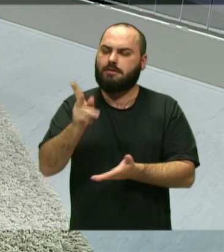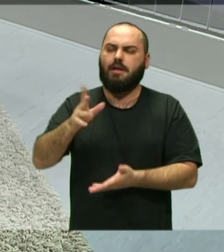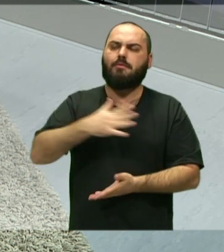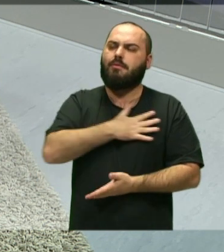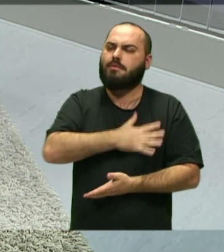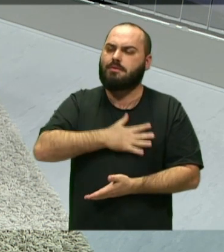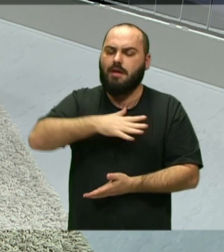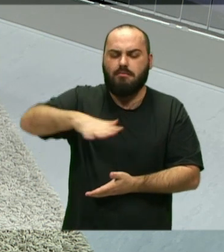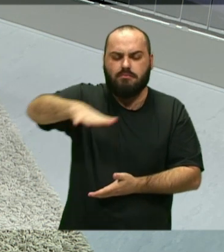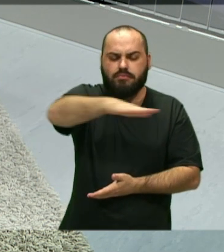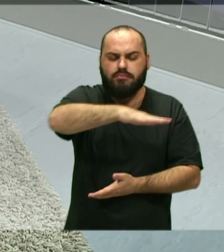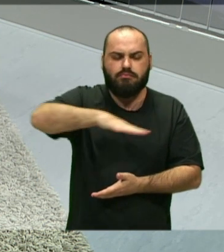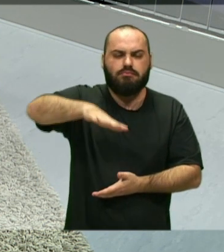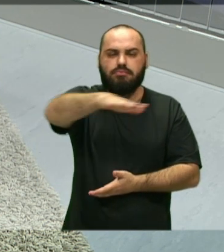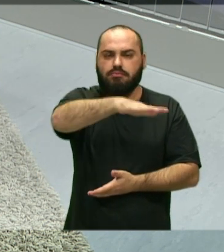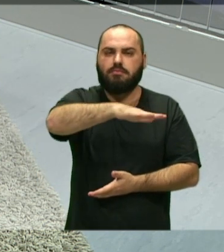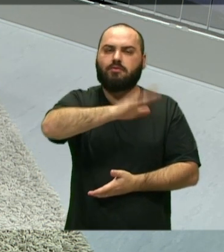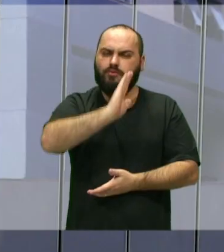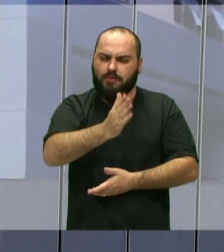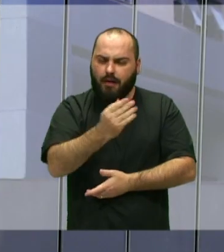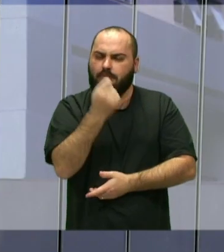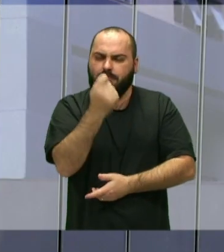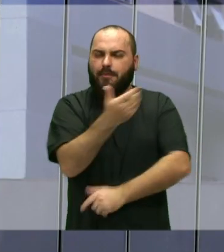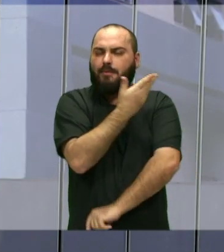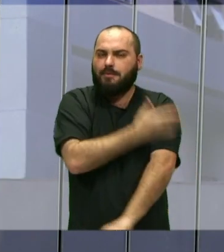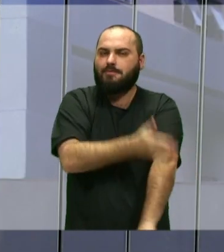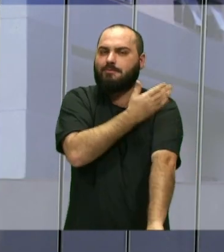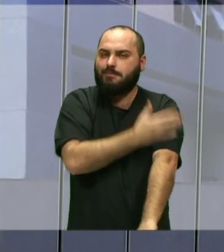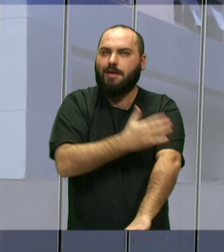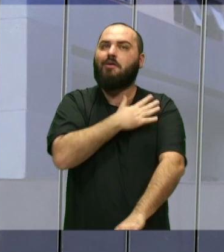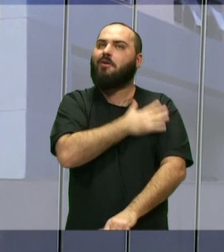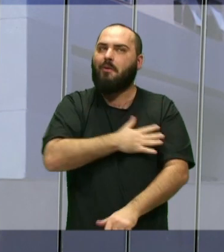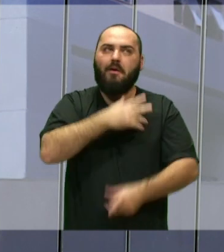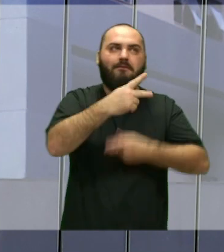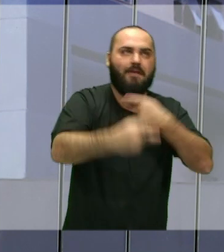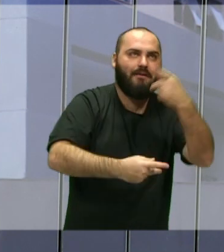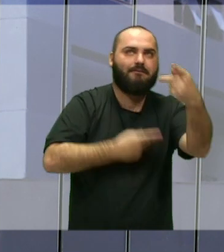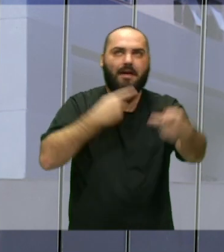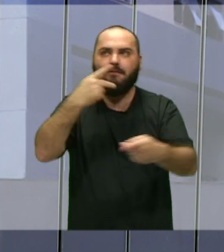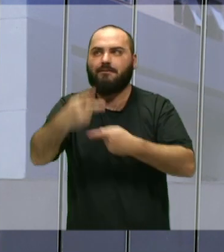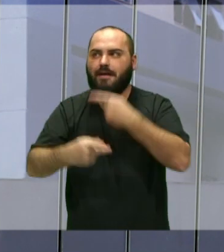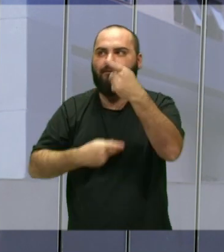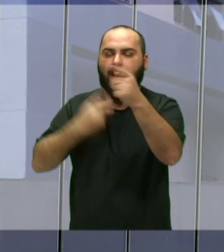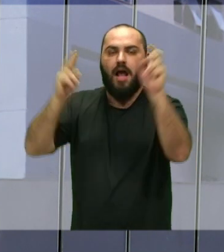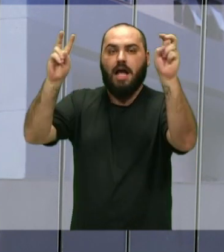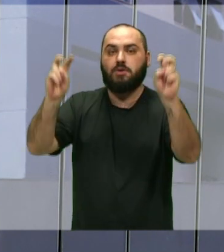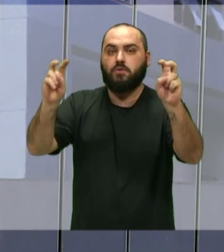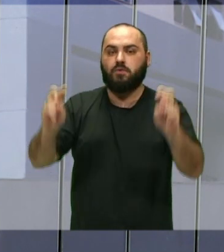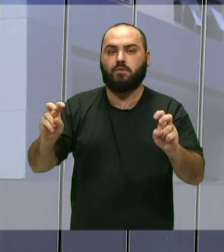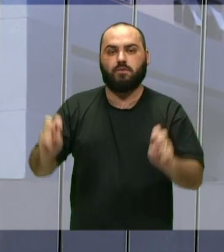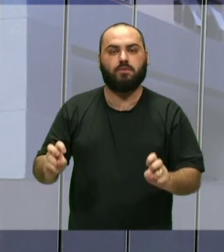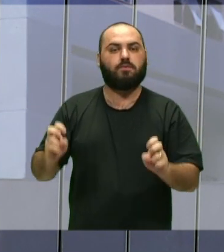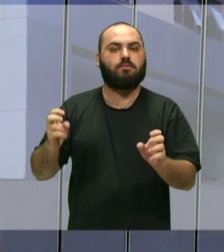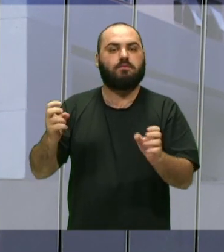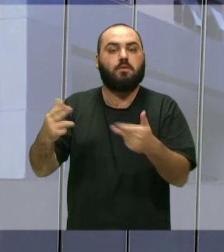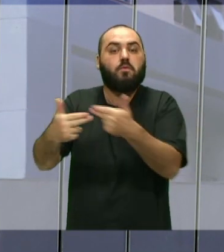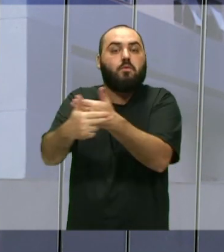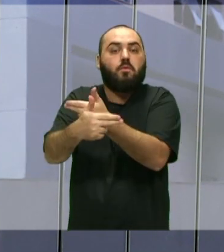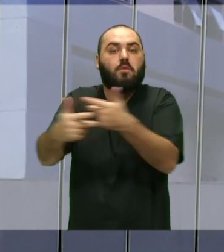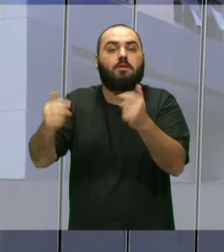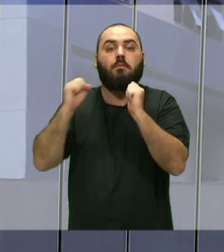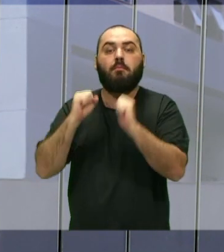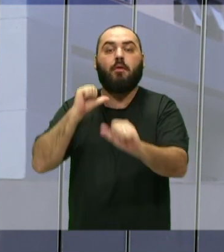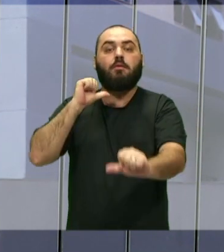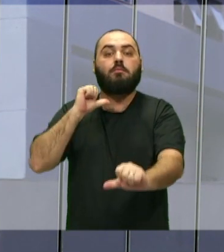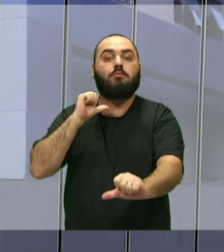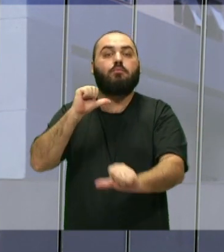tô muito acostumado, né, então eu gosto muito de falar, falar sobre coisas que poderiam